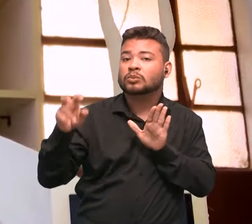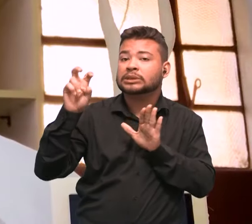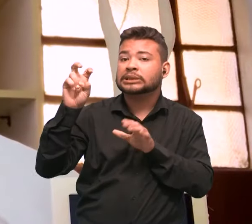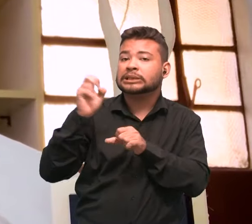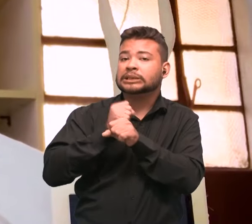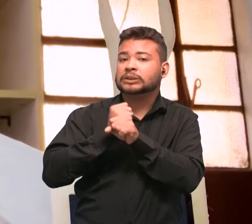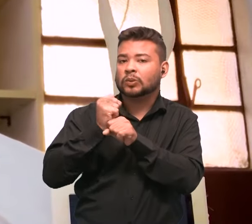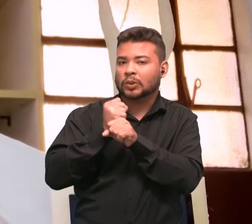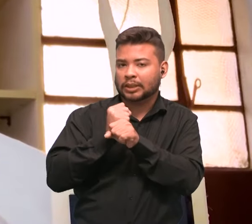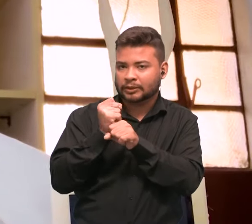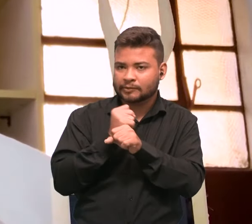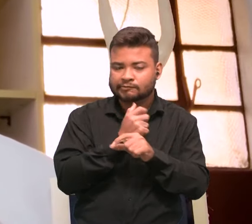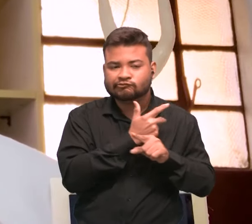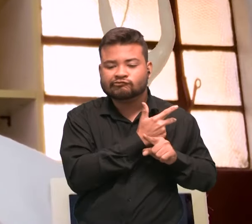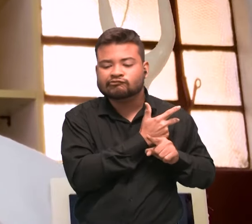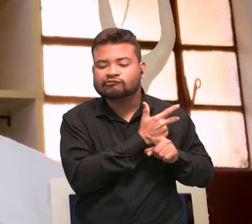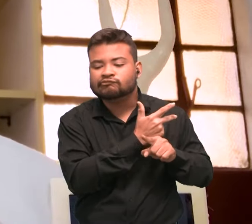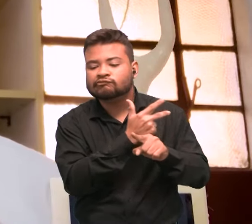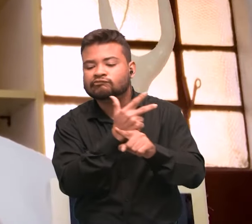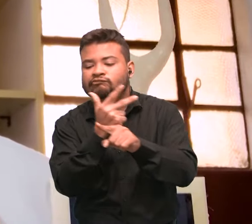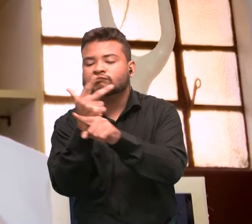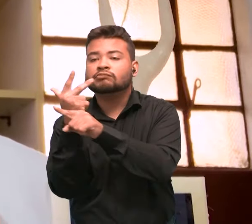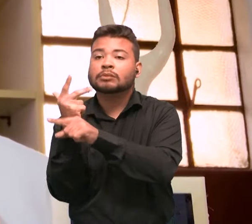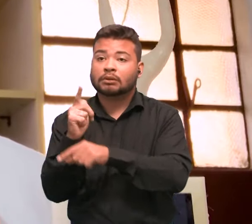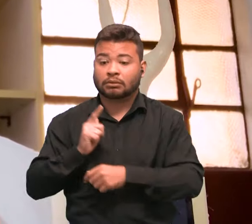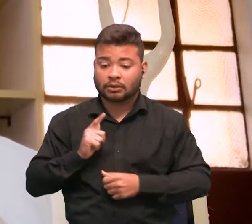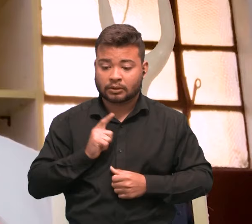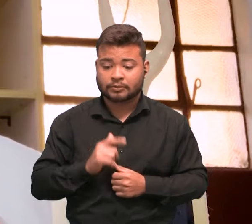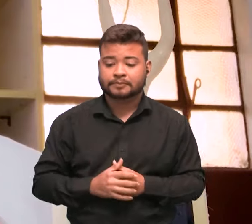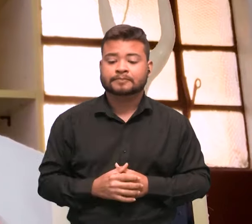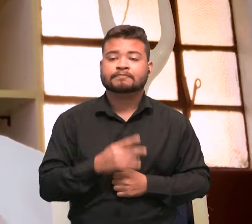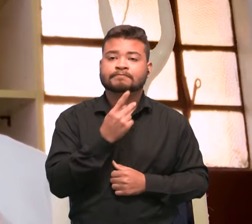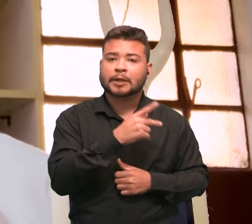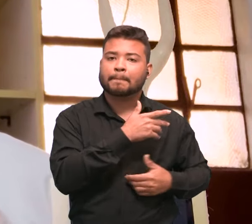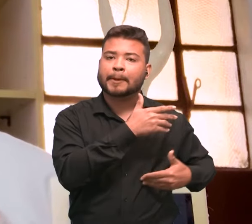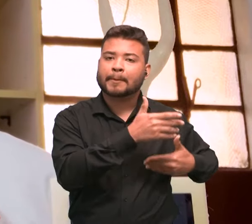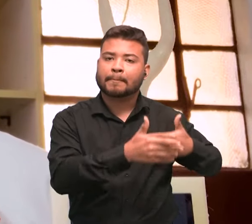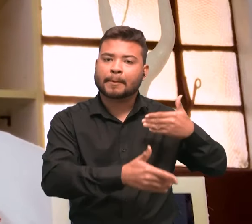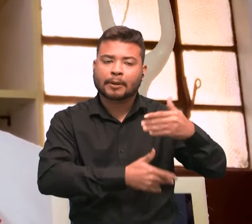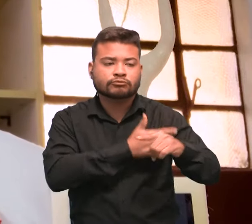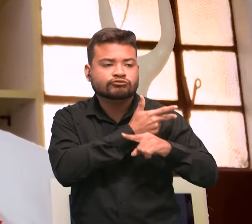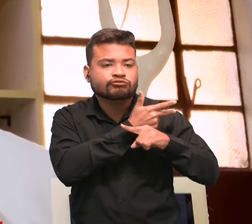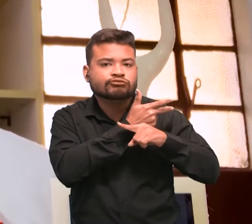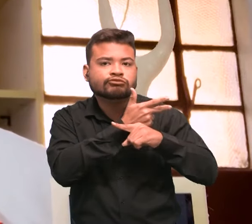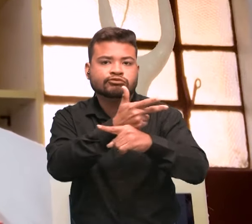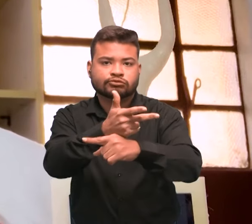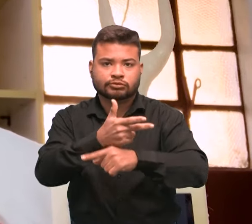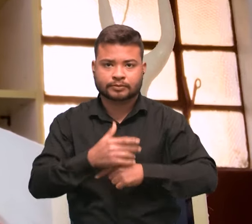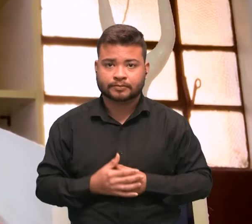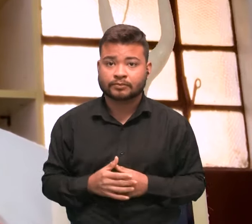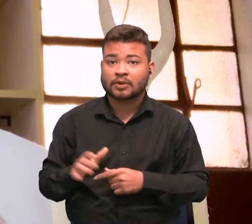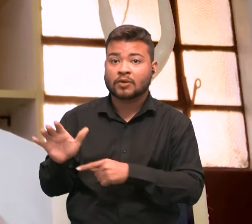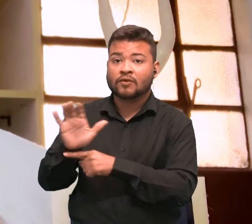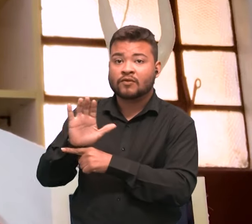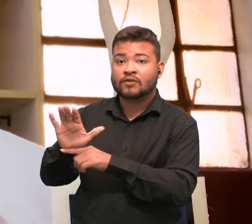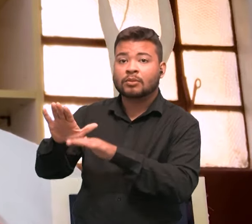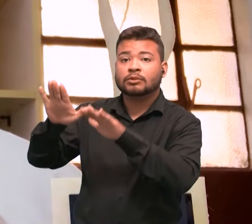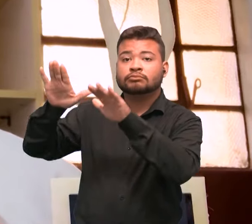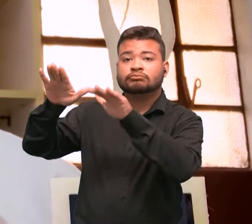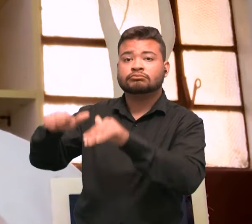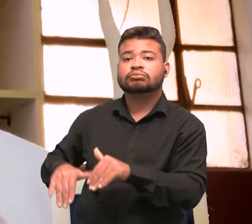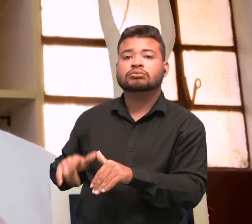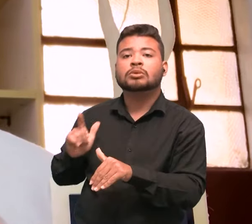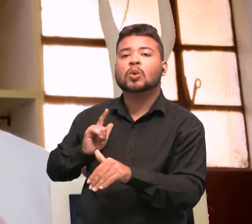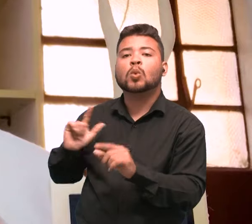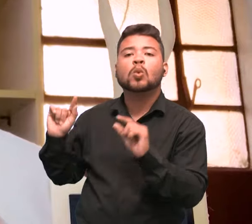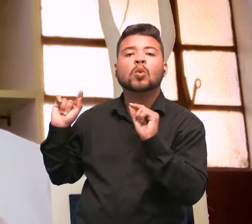e é onde eu acompanho essa trajetória toda da Loiuá. E termina, o filme termina com a